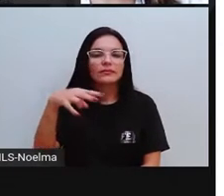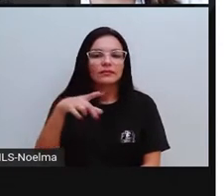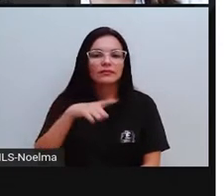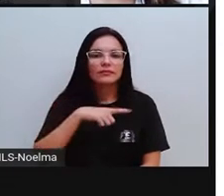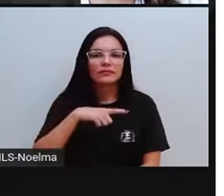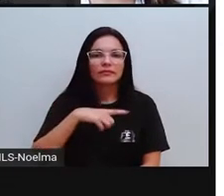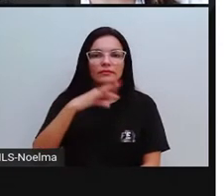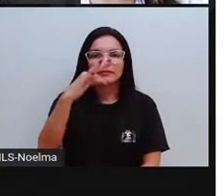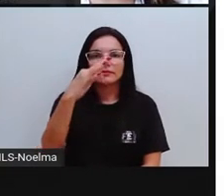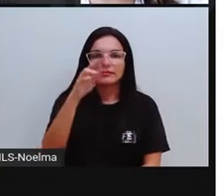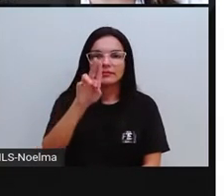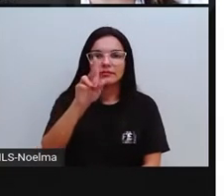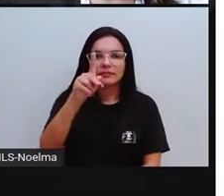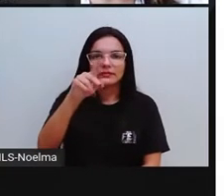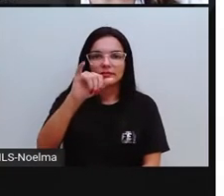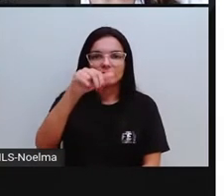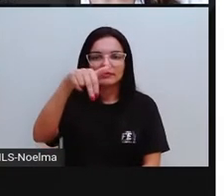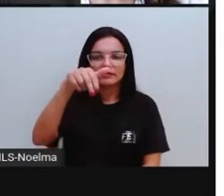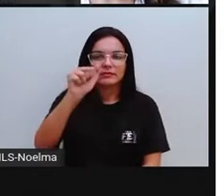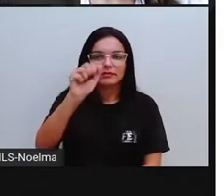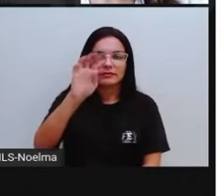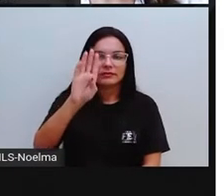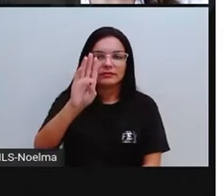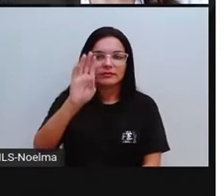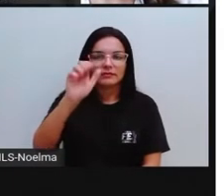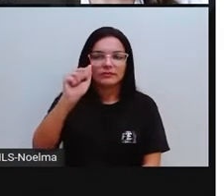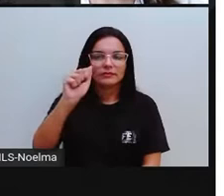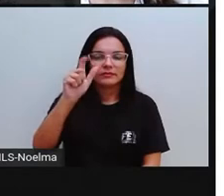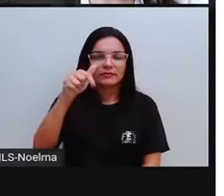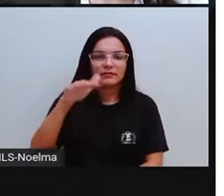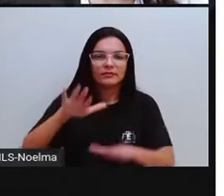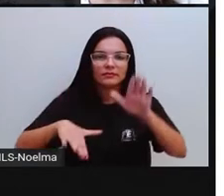Tupinambá um grupo estimado em 4